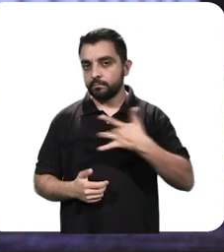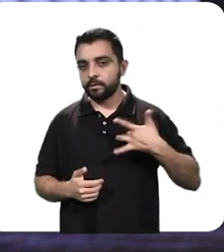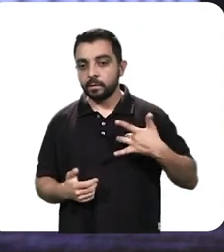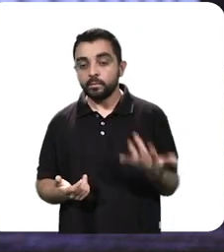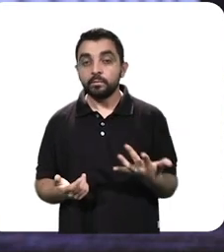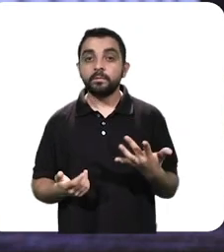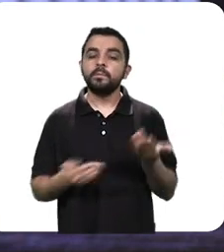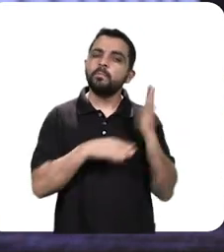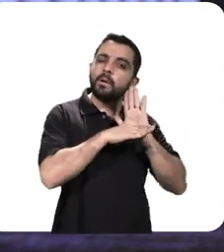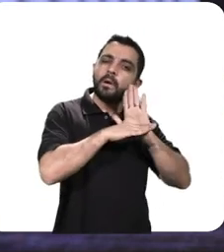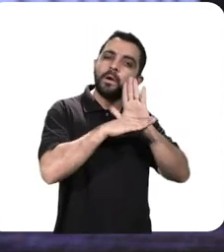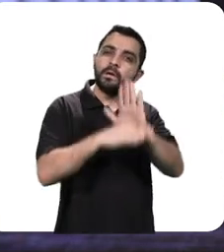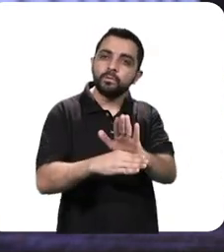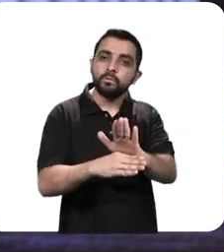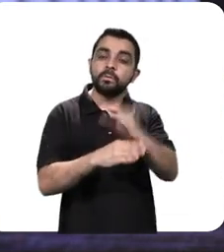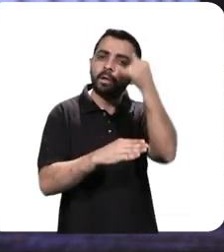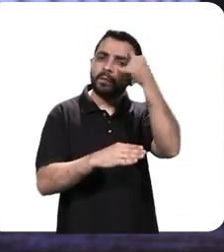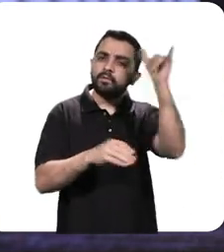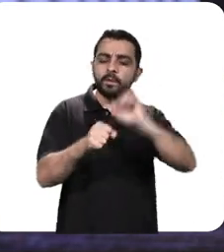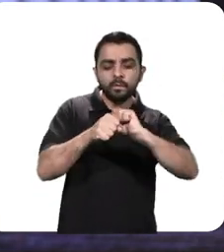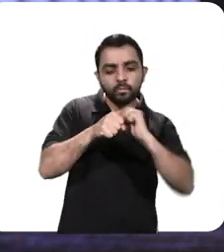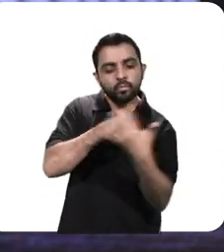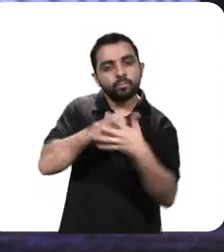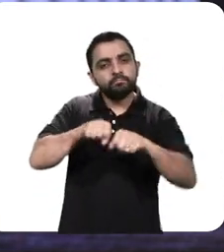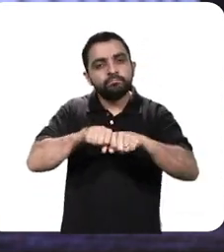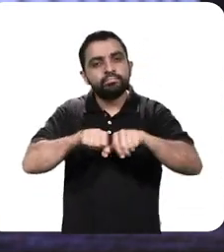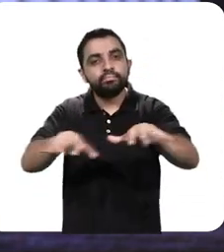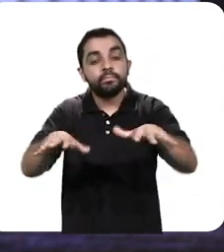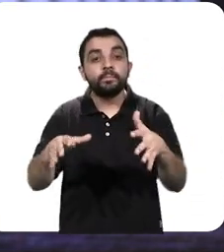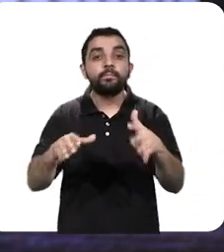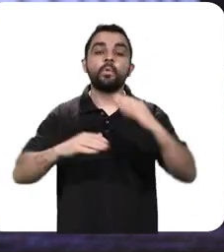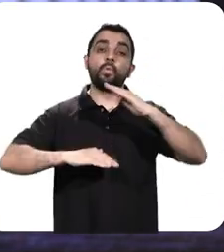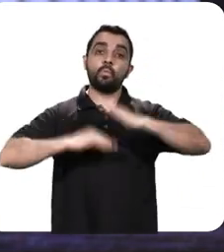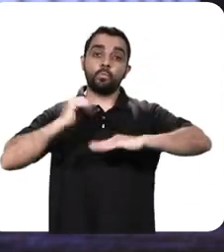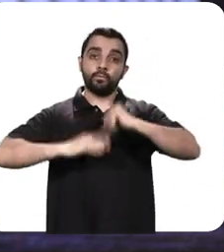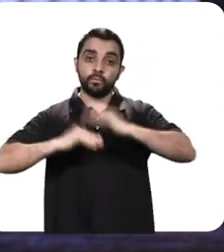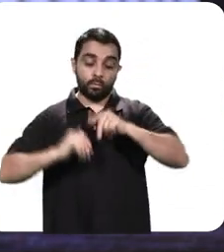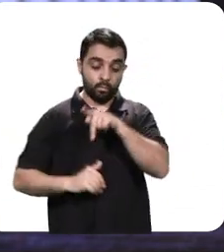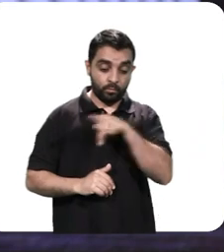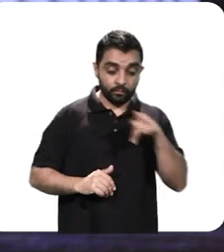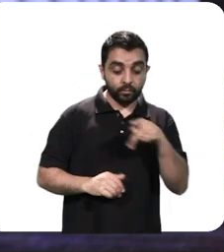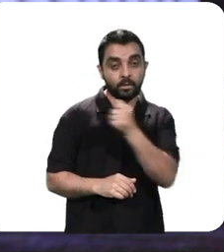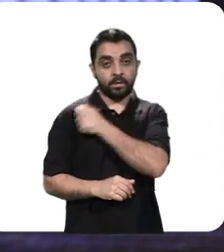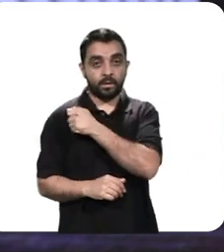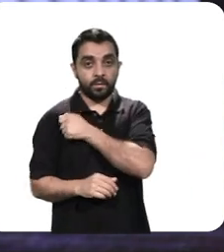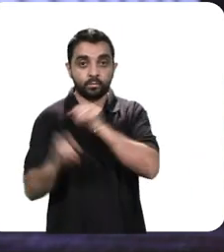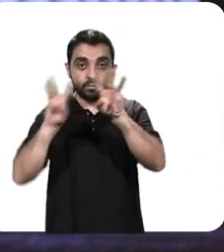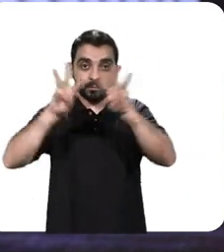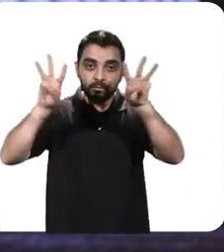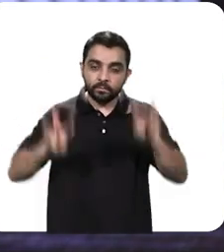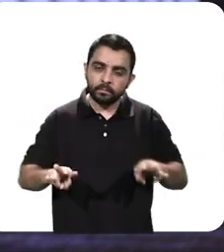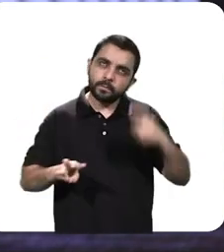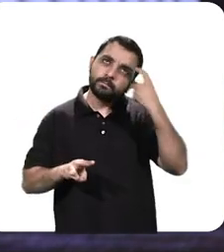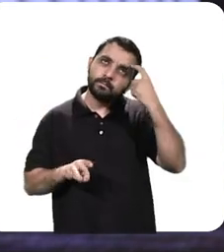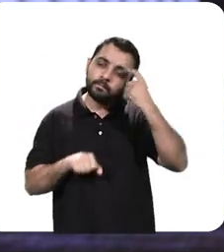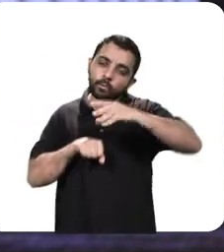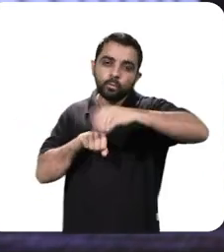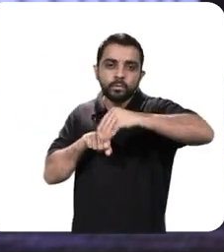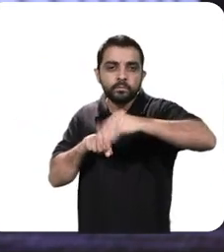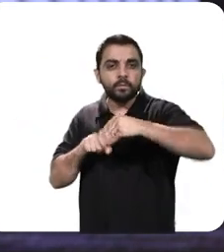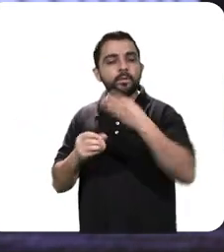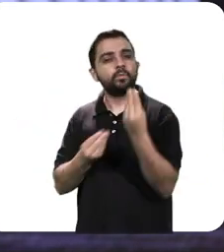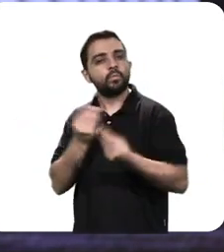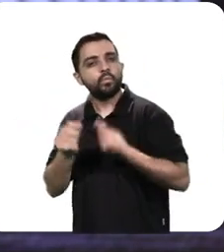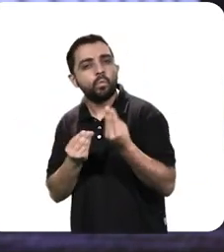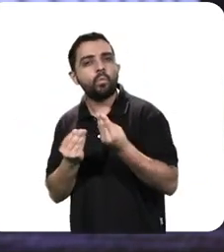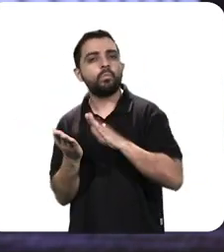individual. Para contribuir no combate ao novo coronavírus, professores e alunos da Universidade Federal do Paraná estão aproveitando